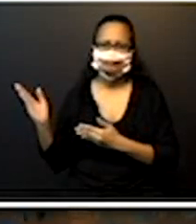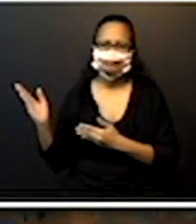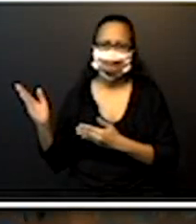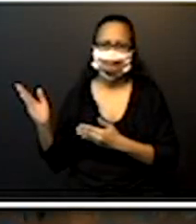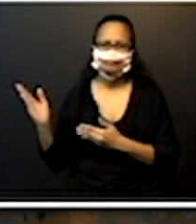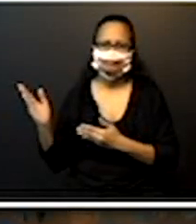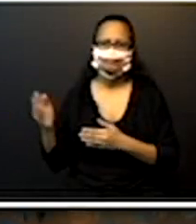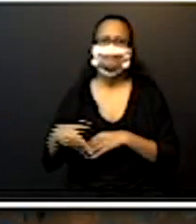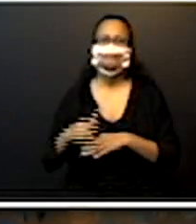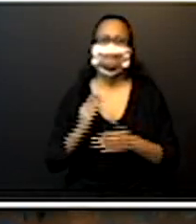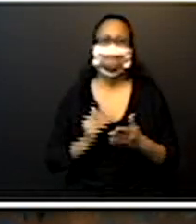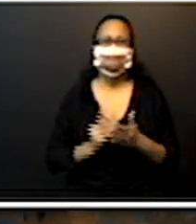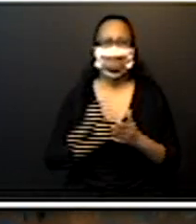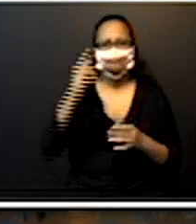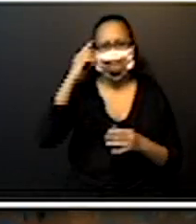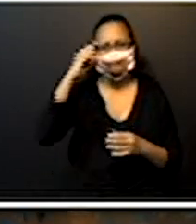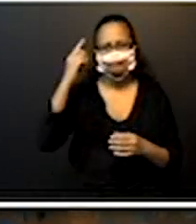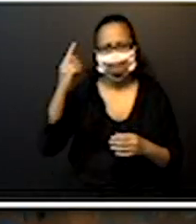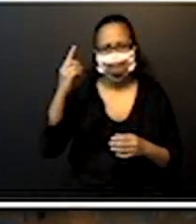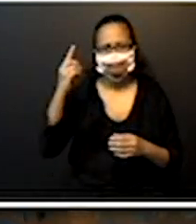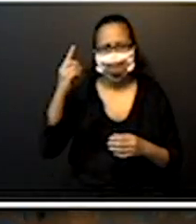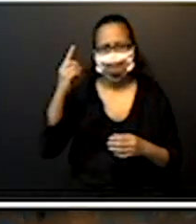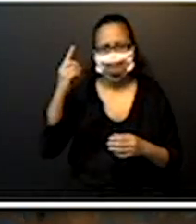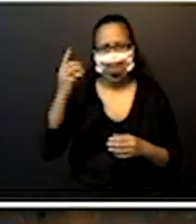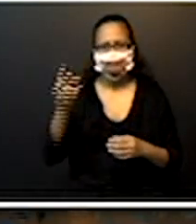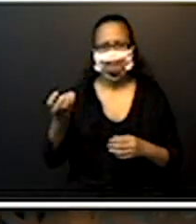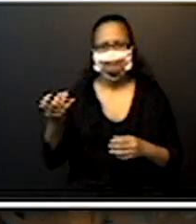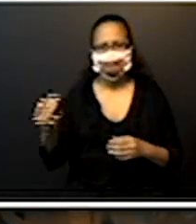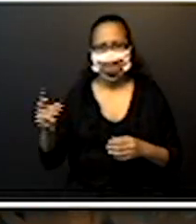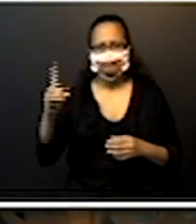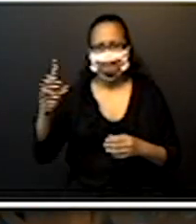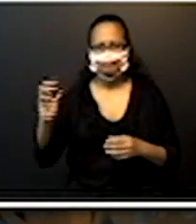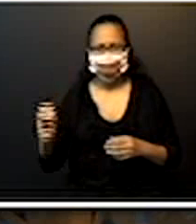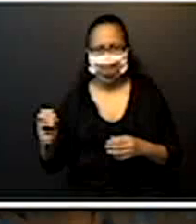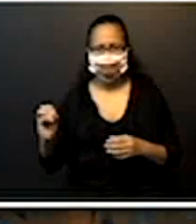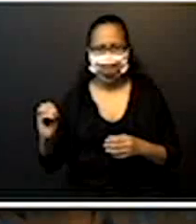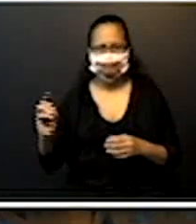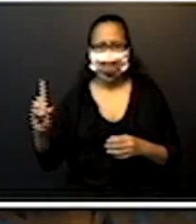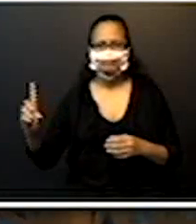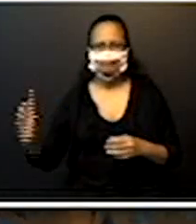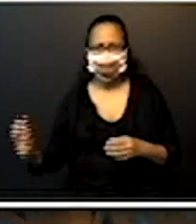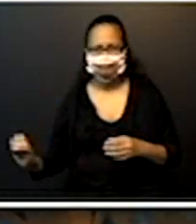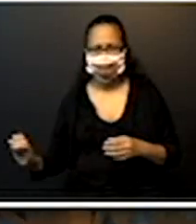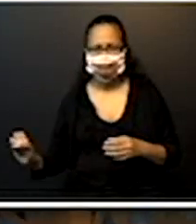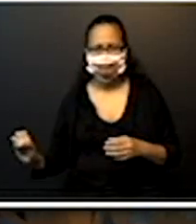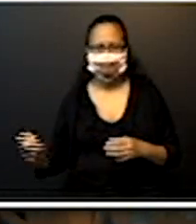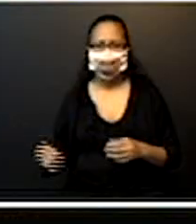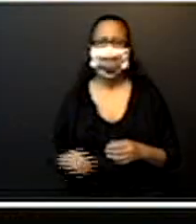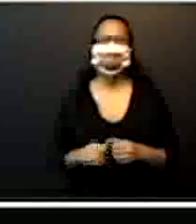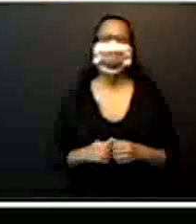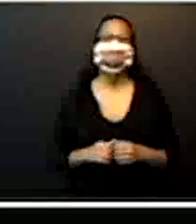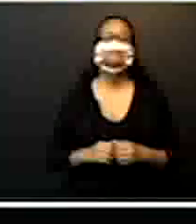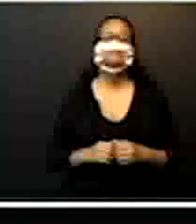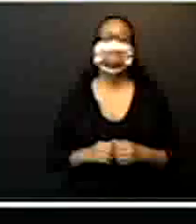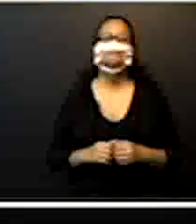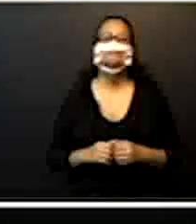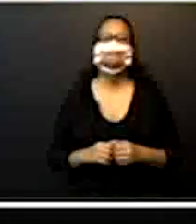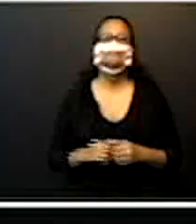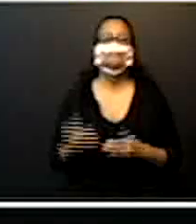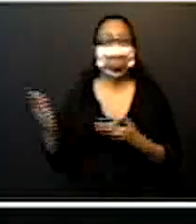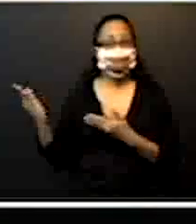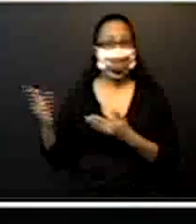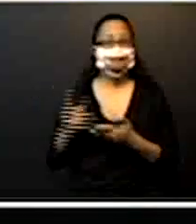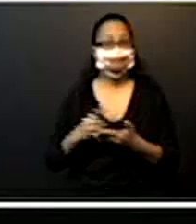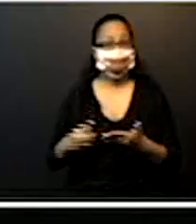desse capítulo é de 10 em 10. Certo? Então vamos continuar. Olha lá. Acompanhando no material.